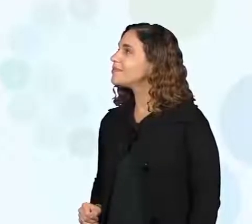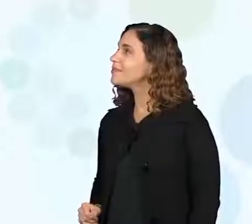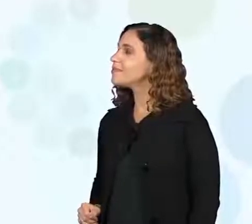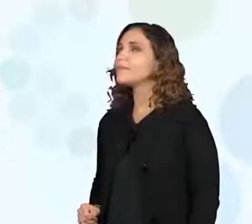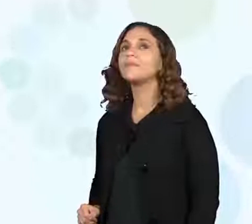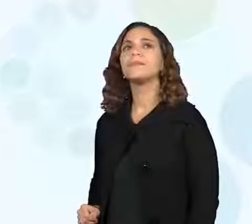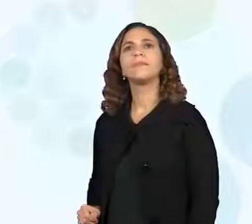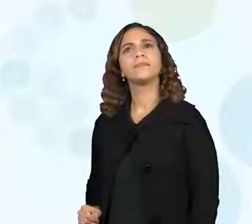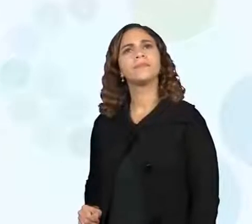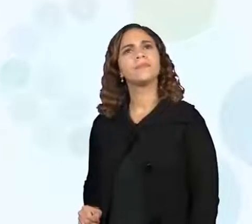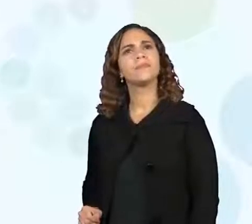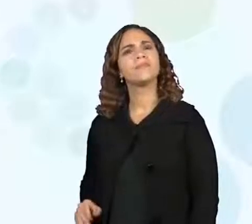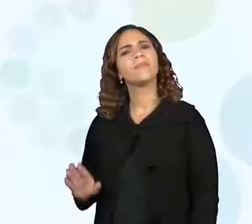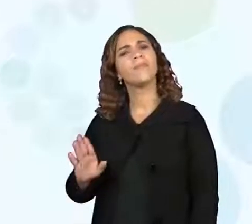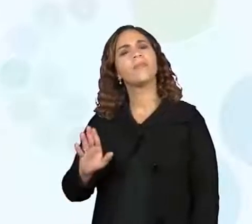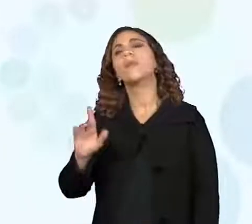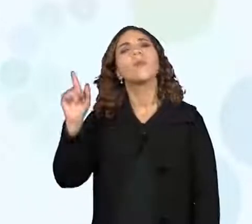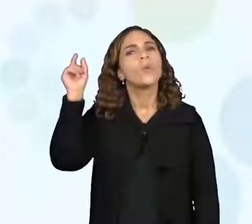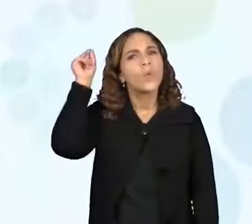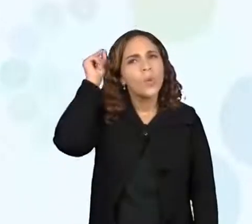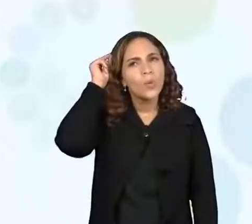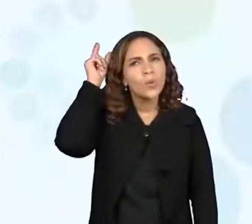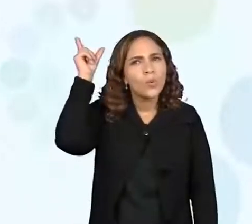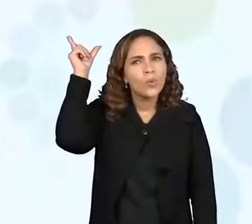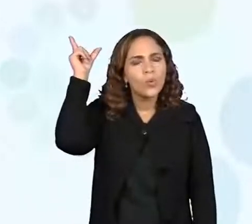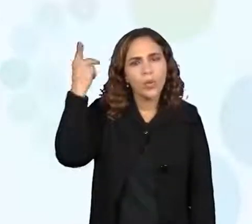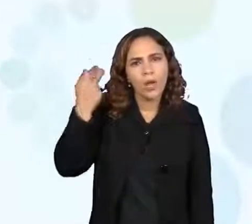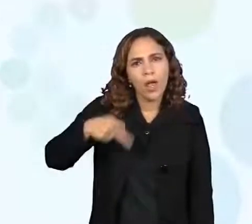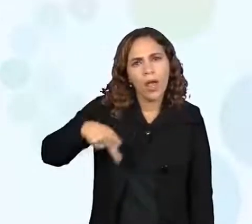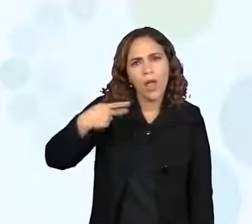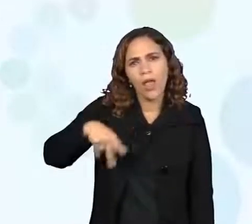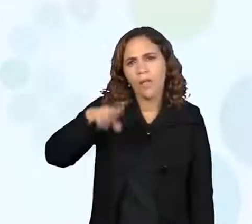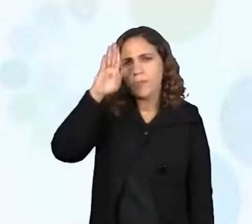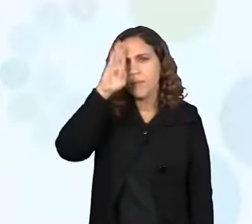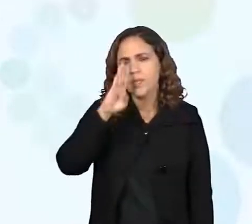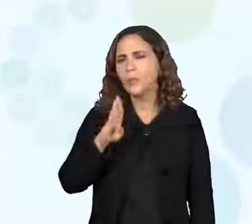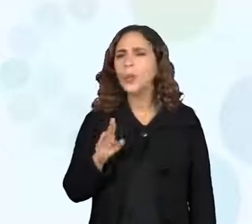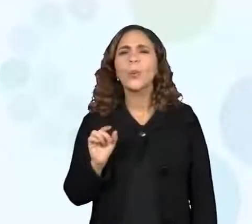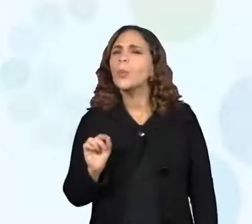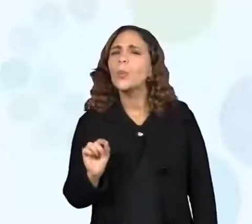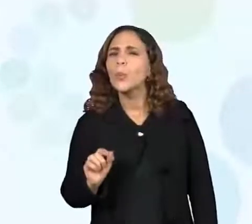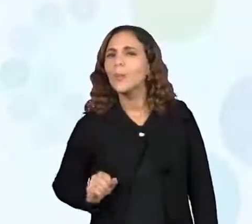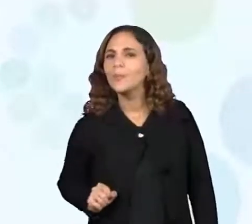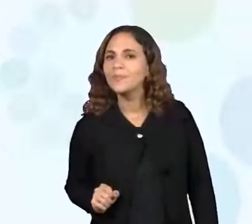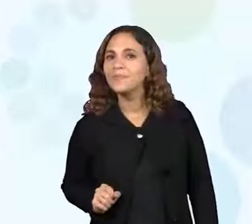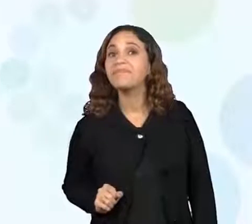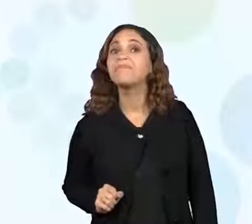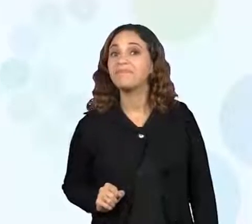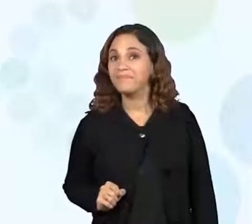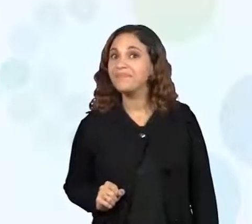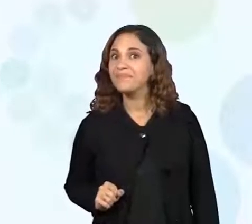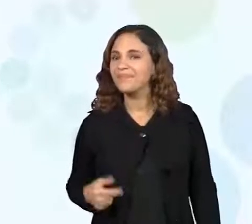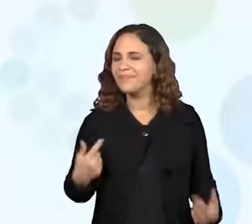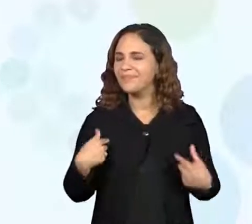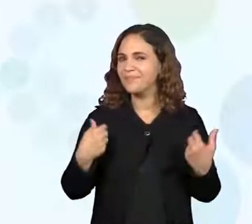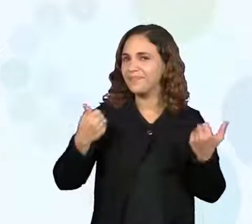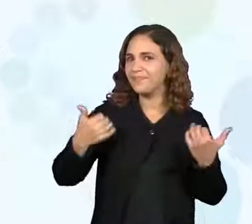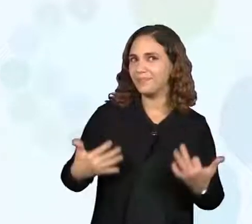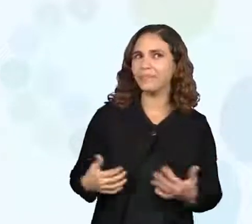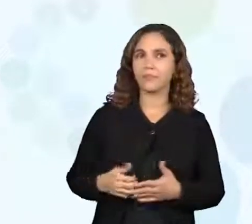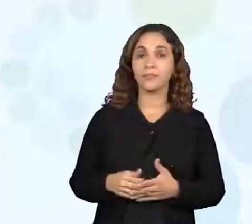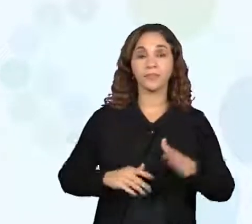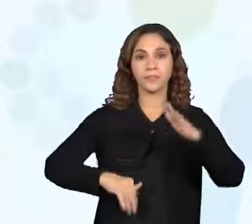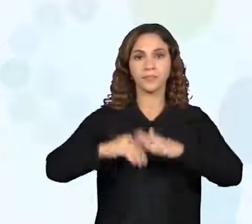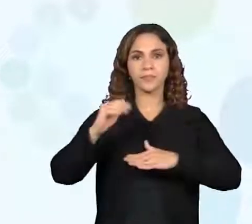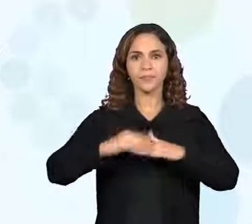O que é cultura no Brasil? Iremos falar de cultura aqui no Brasil. E a nossa